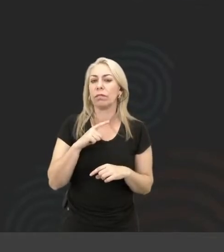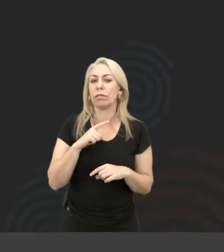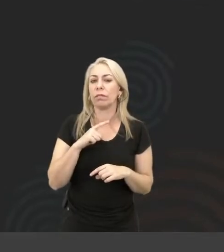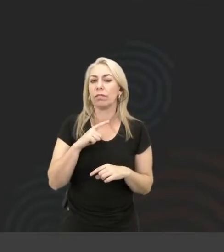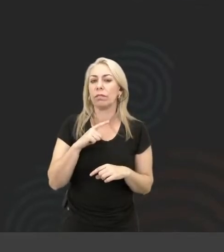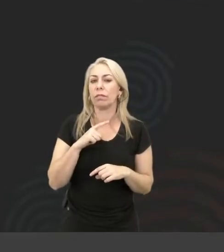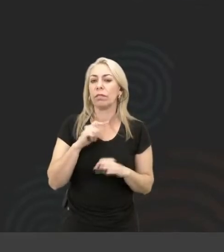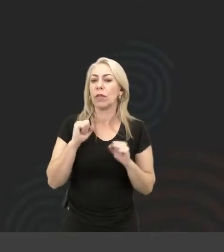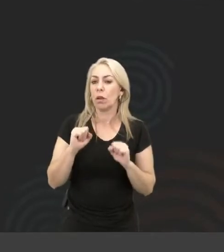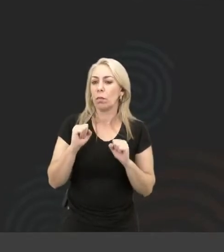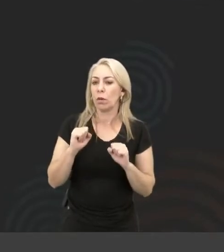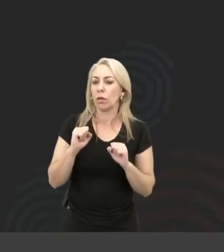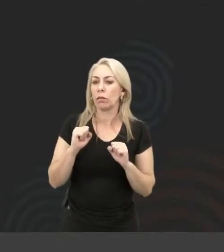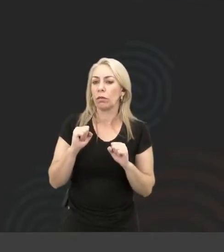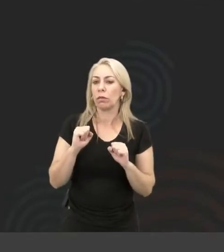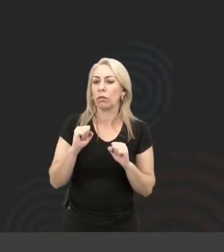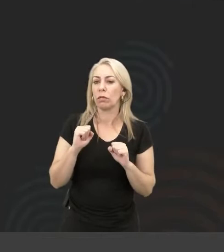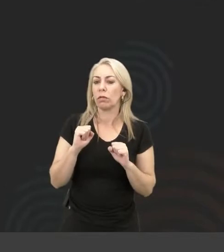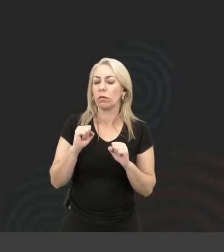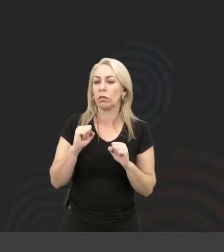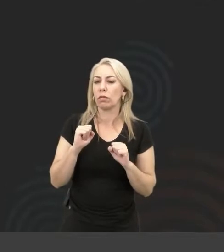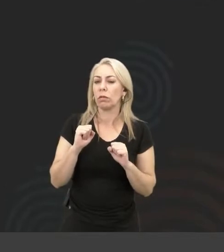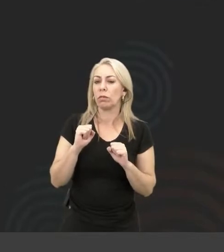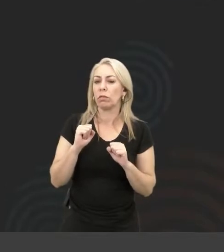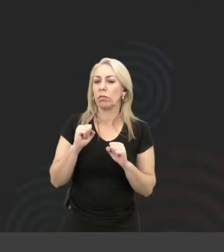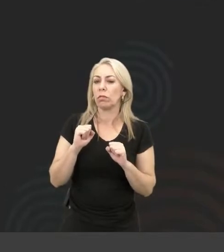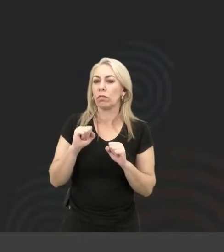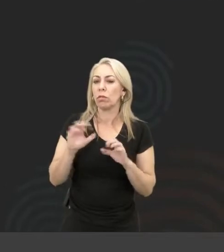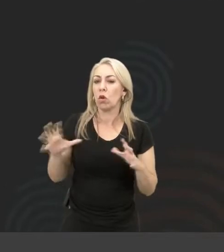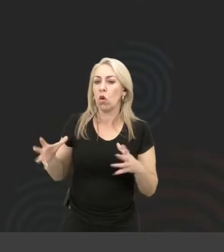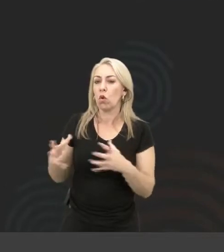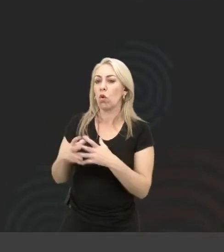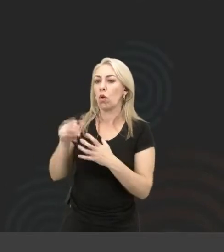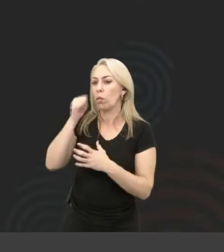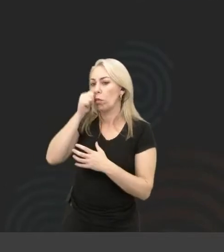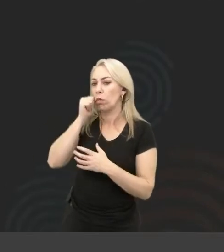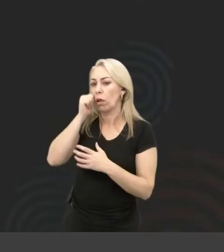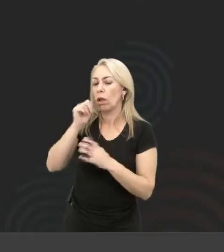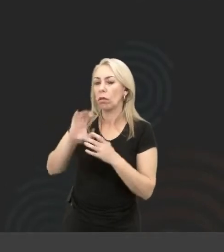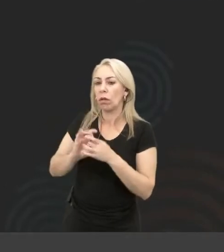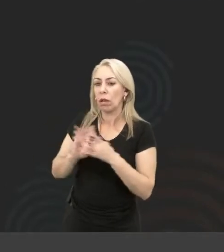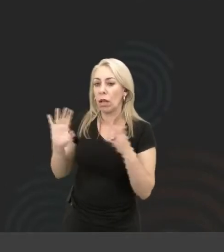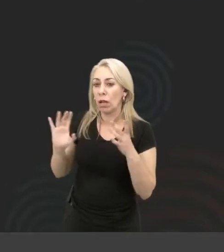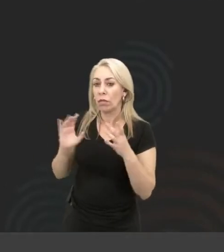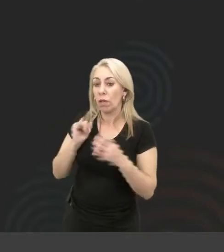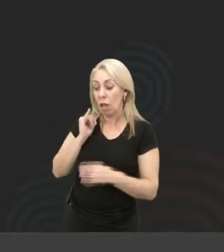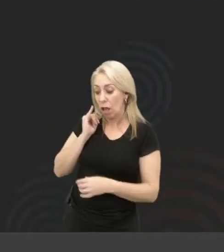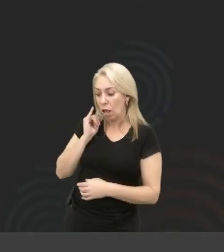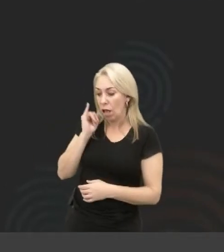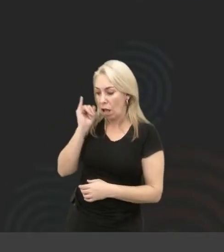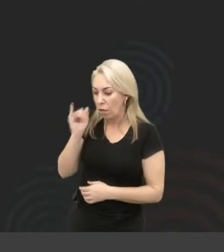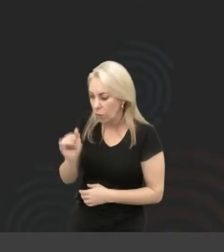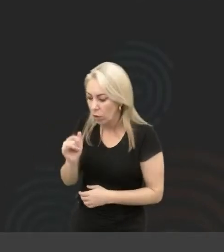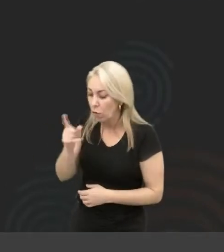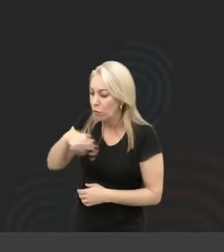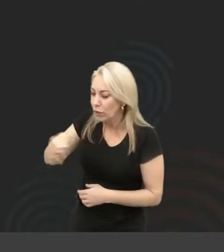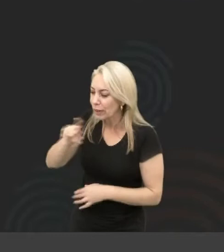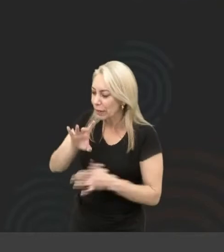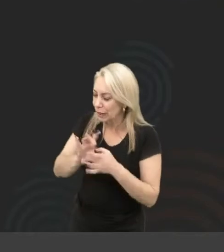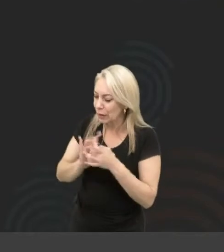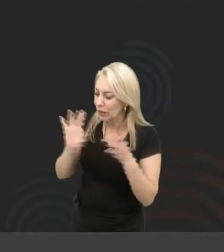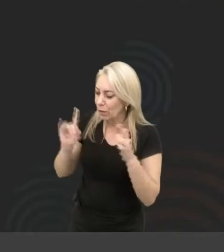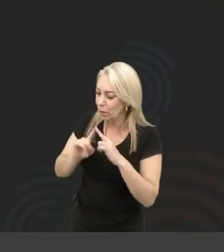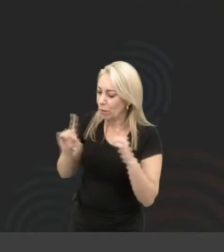e aí eu posso, a gente pegou a pretalhada que tava livre e chegou e falou assim, olha, agora vocês são livres,